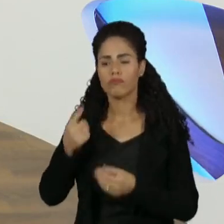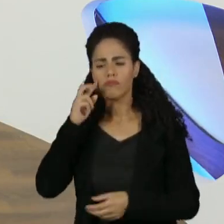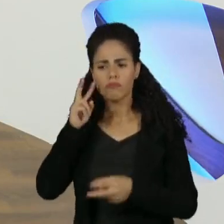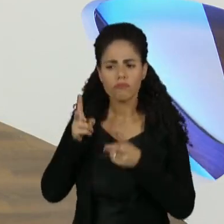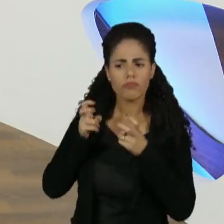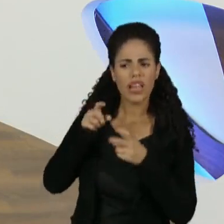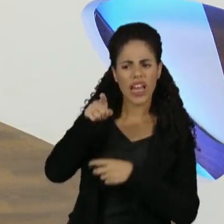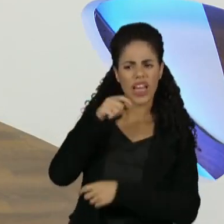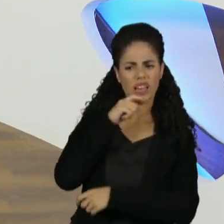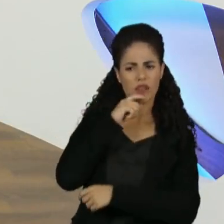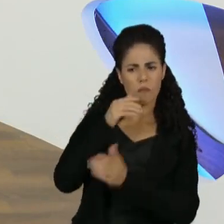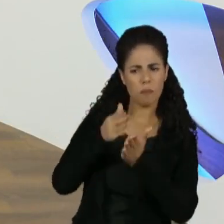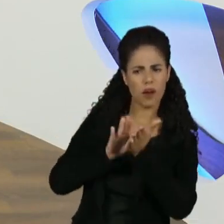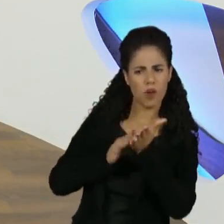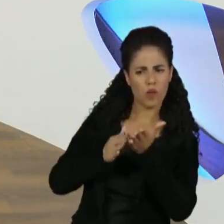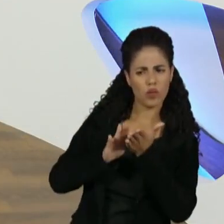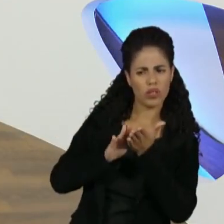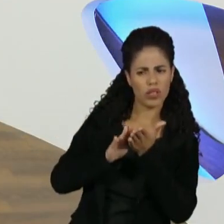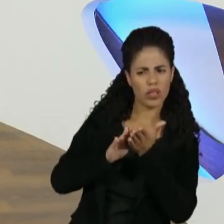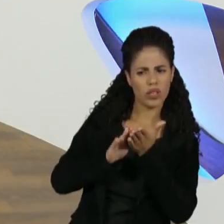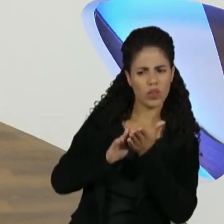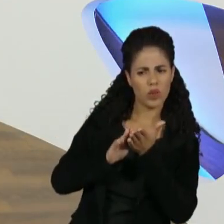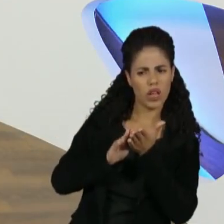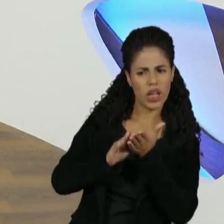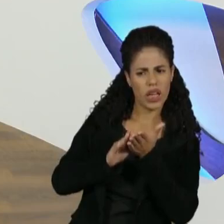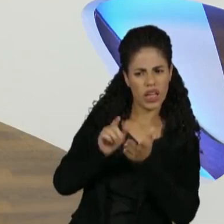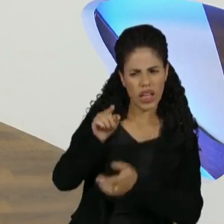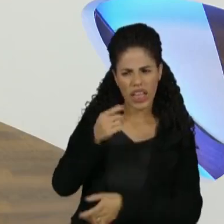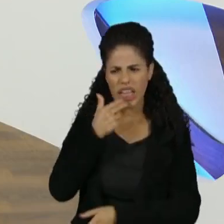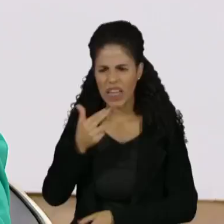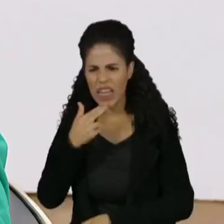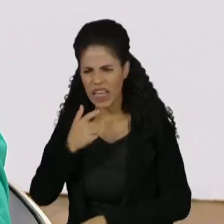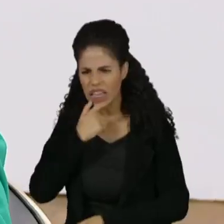poxa, mas ele é pagodeiro, ele fala inglês.